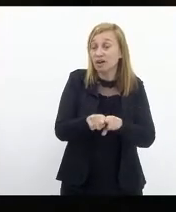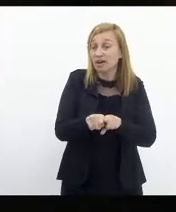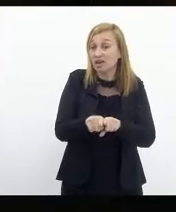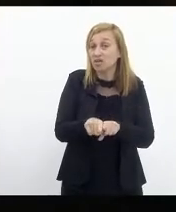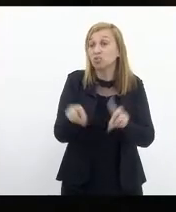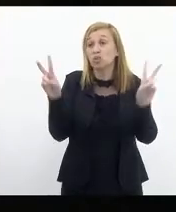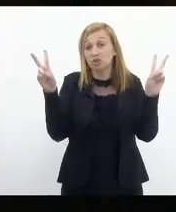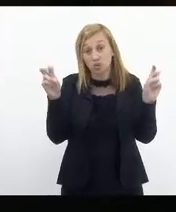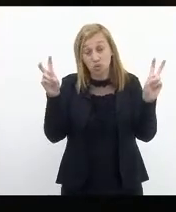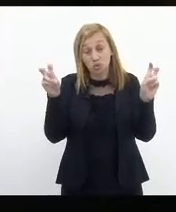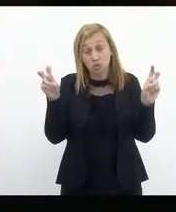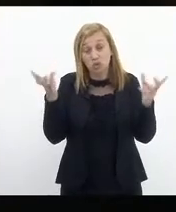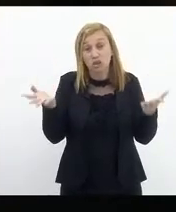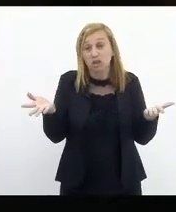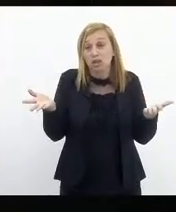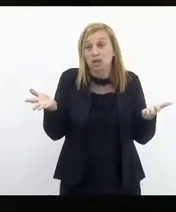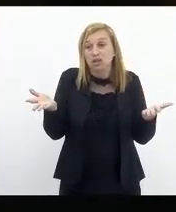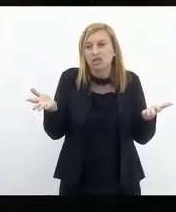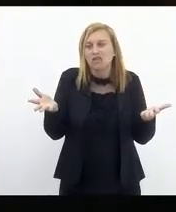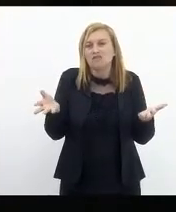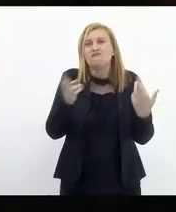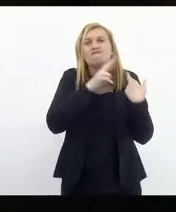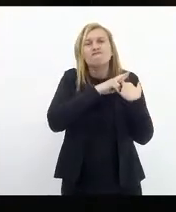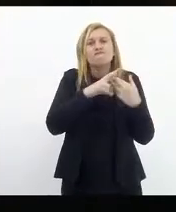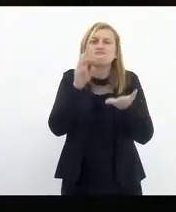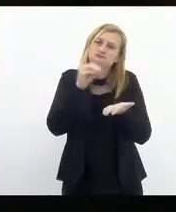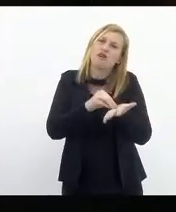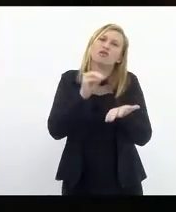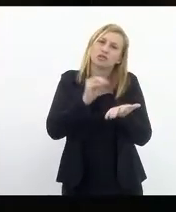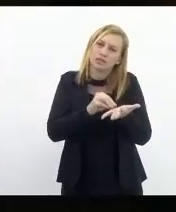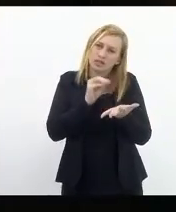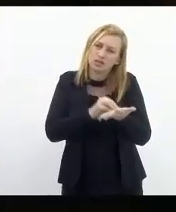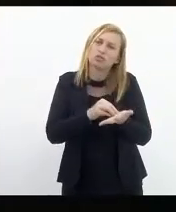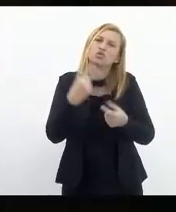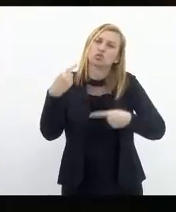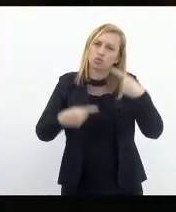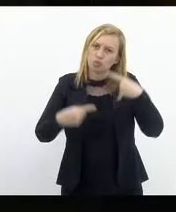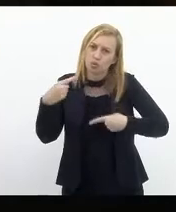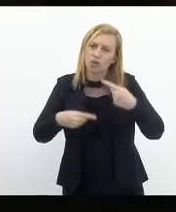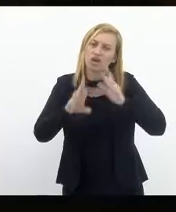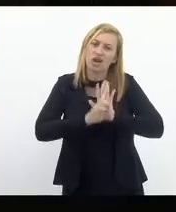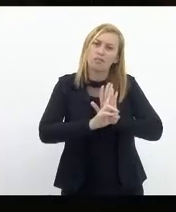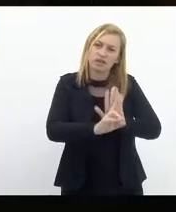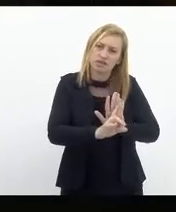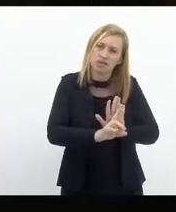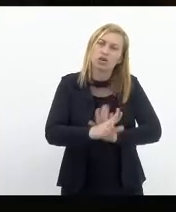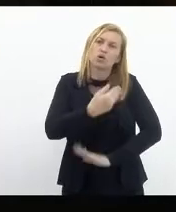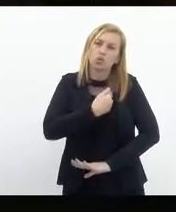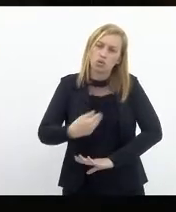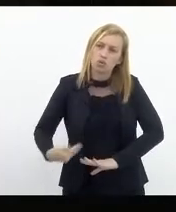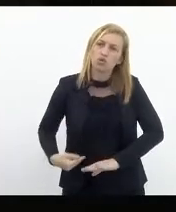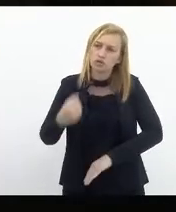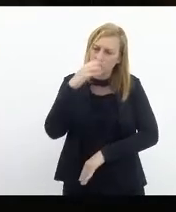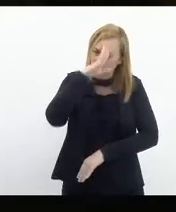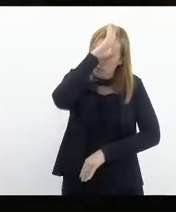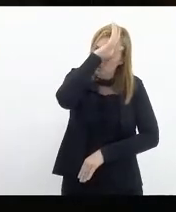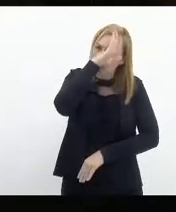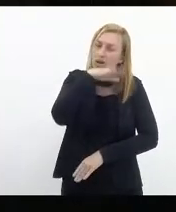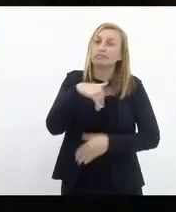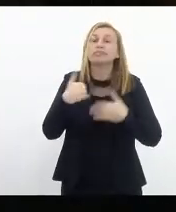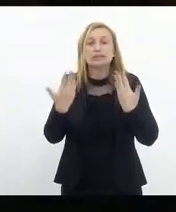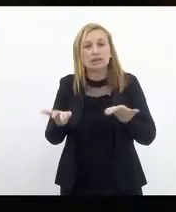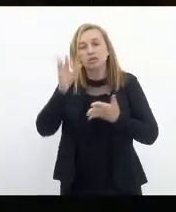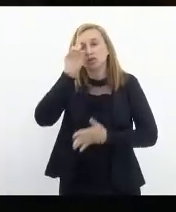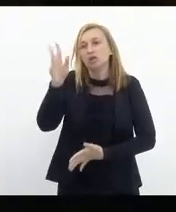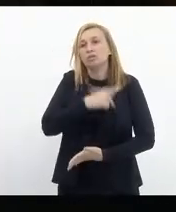uma situação de uma irresponsabilidade política que representa o governo de Jair Bolsonaro. Então,